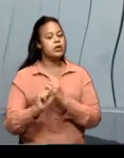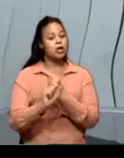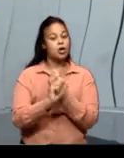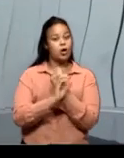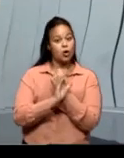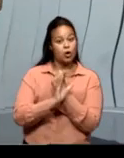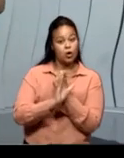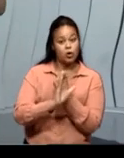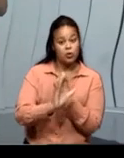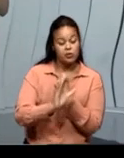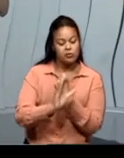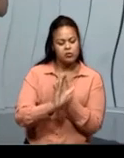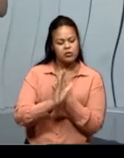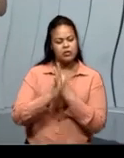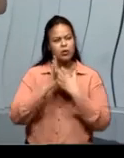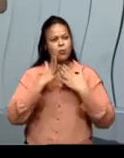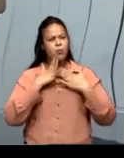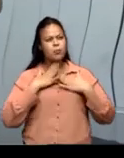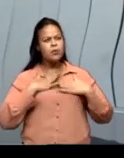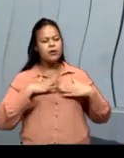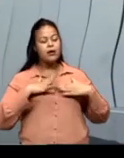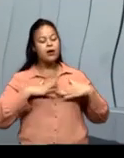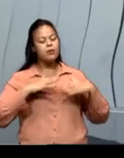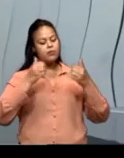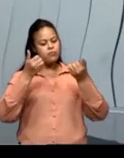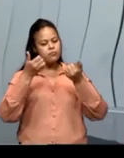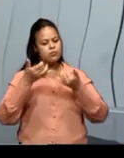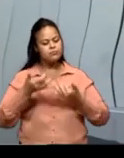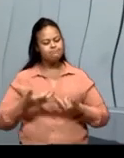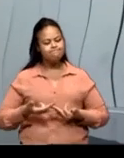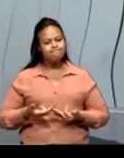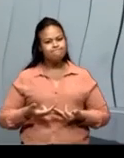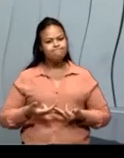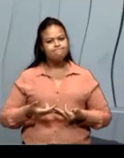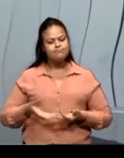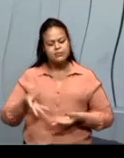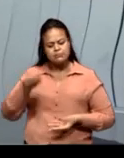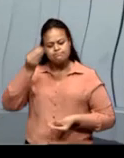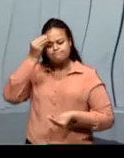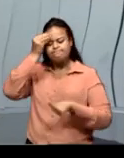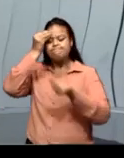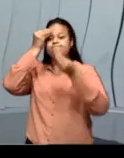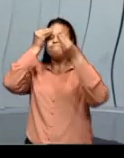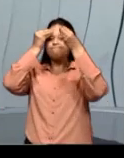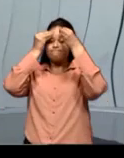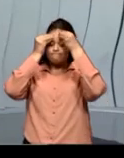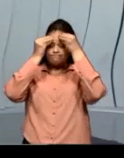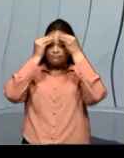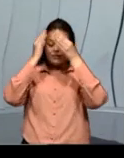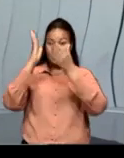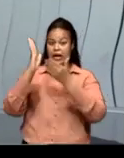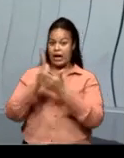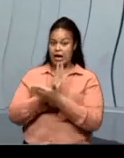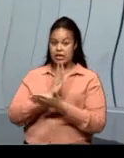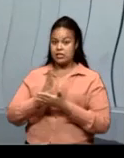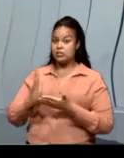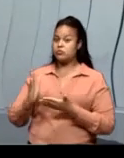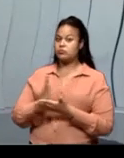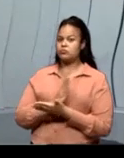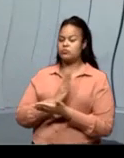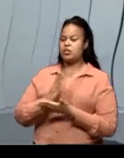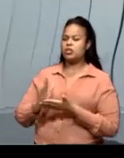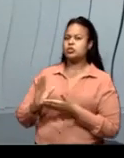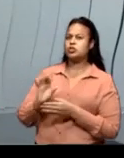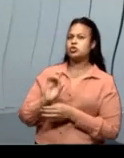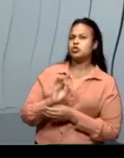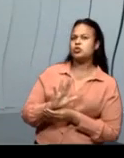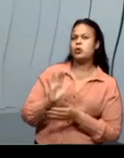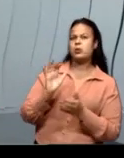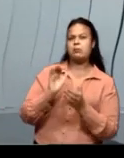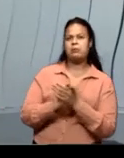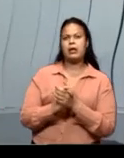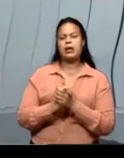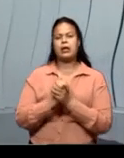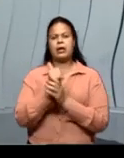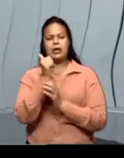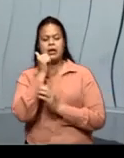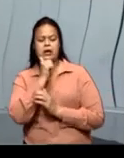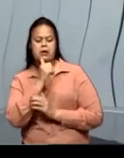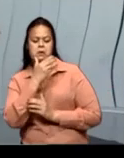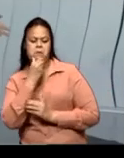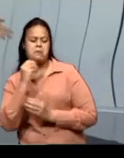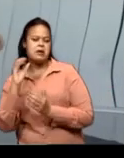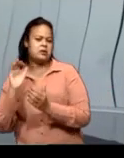calma, ela nos traz uma lição. Às vezes, não é só uma situação de marido e mulher,